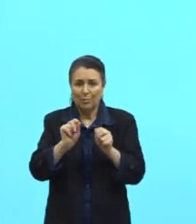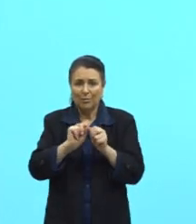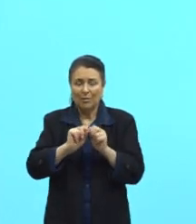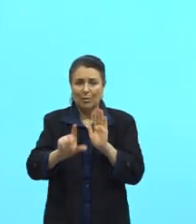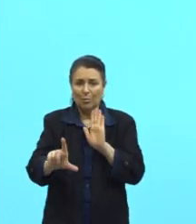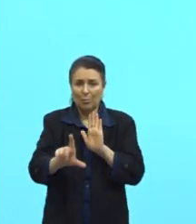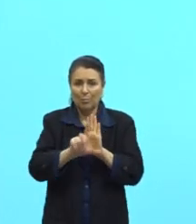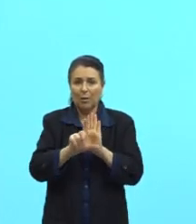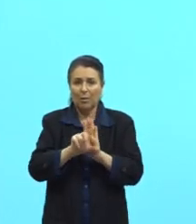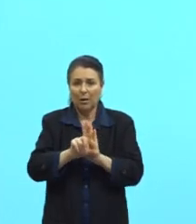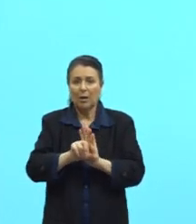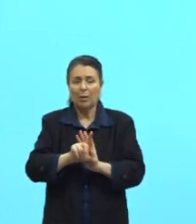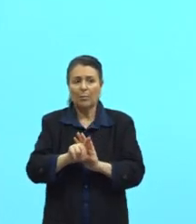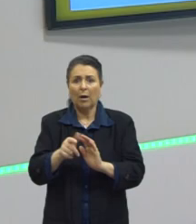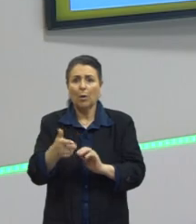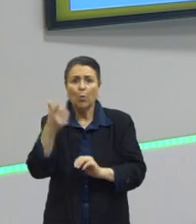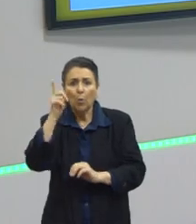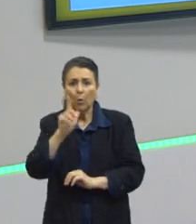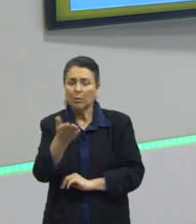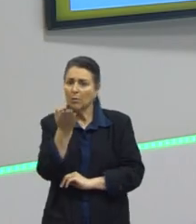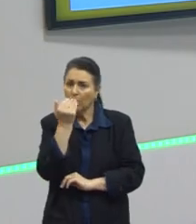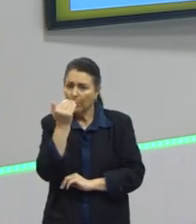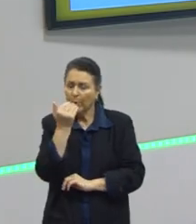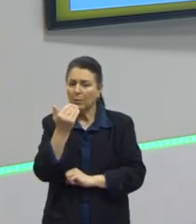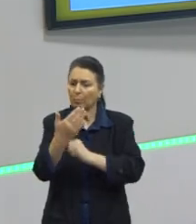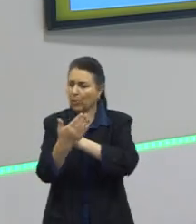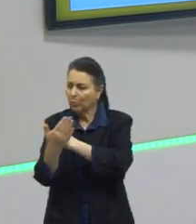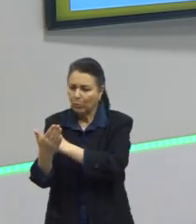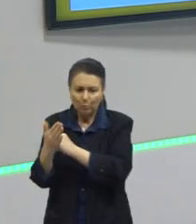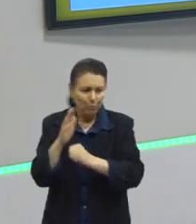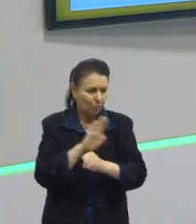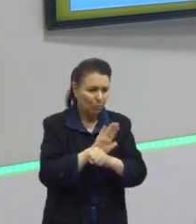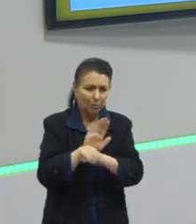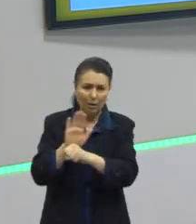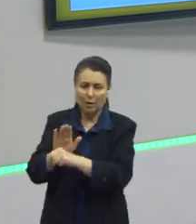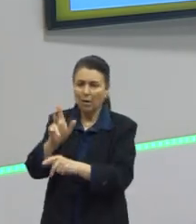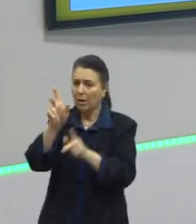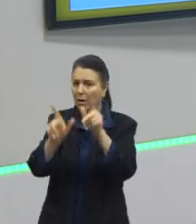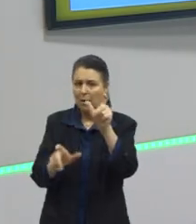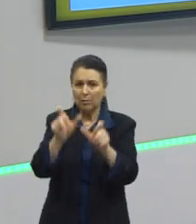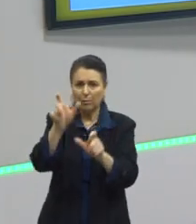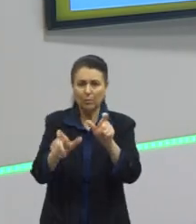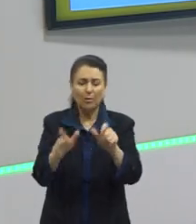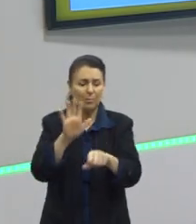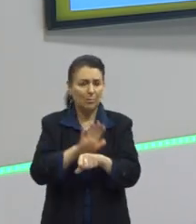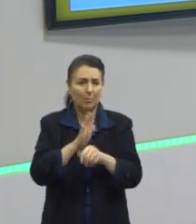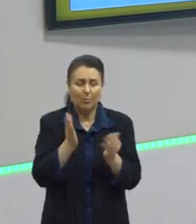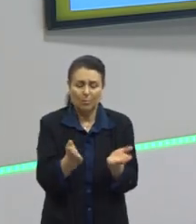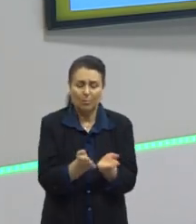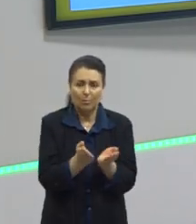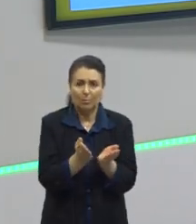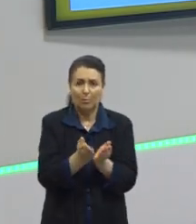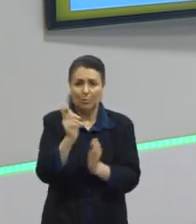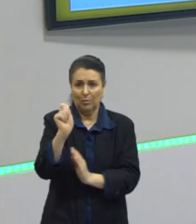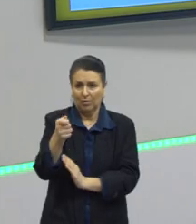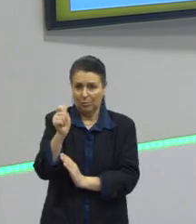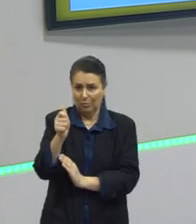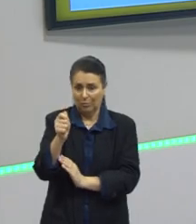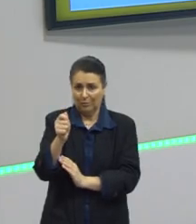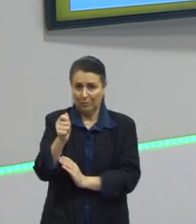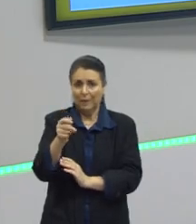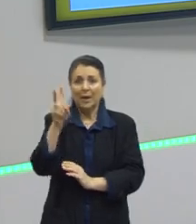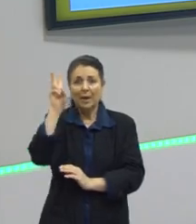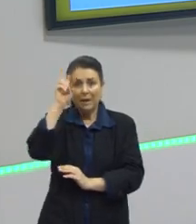de assistência alimentar, uma lei que ajudasse essas pessoas que estavam na pobreza, tá, pessoal? Então, é isso que, né,